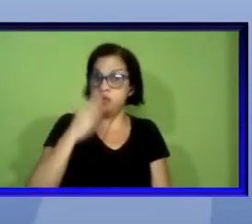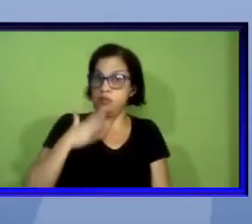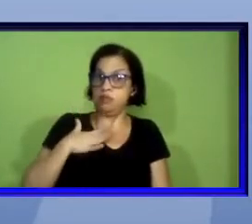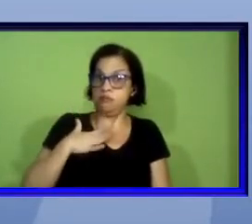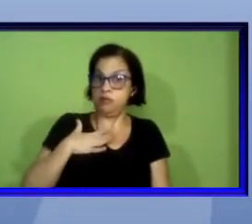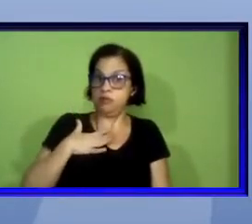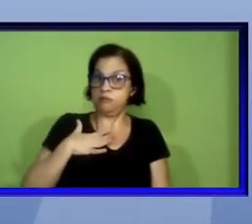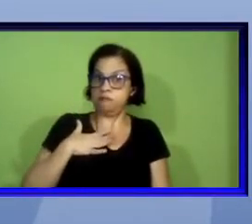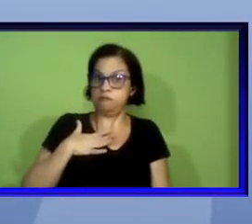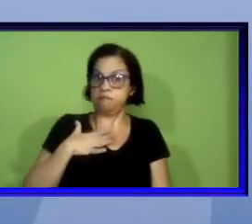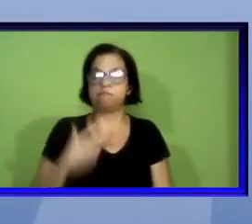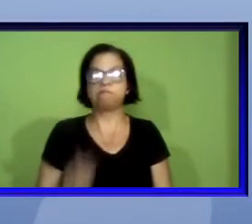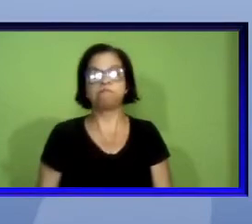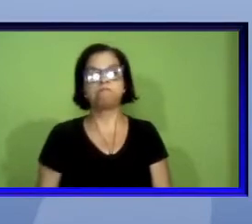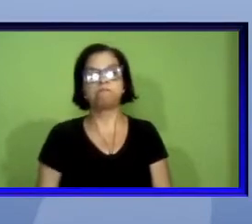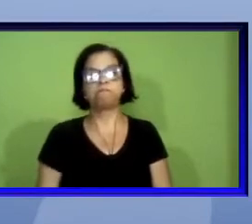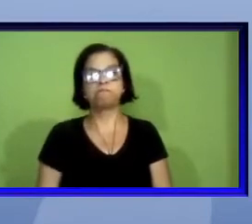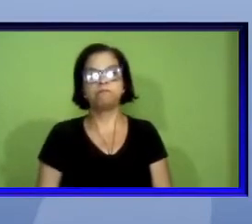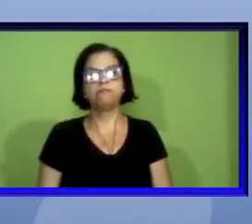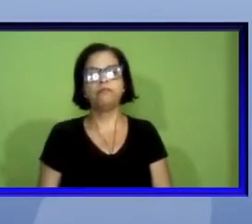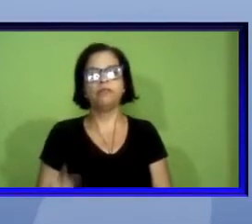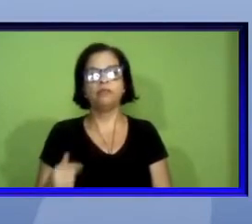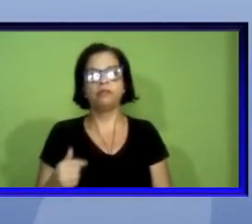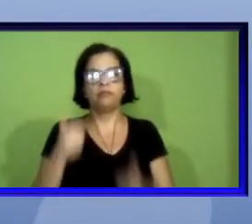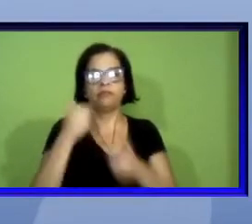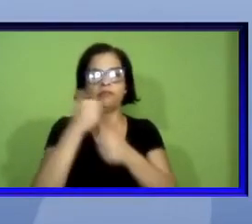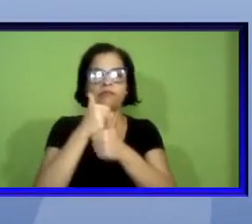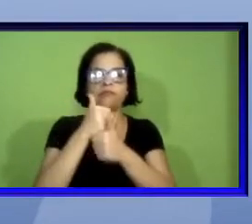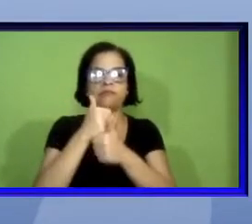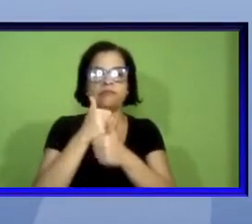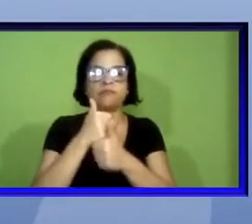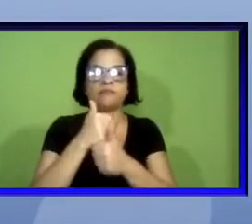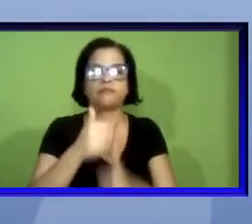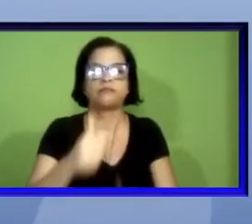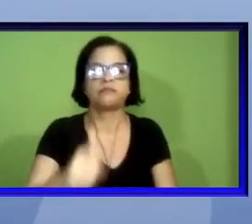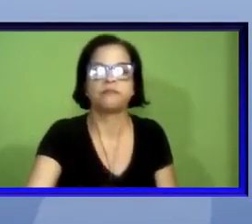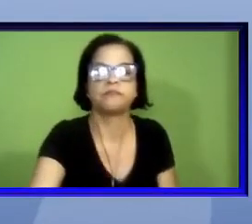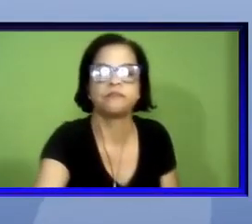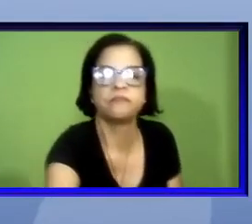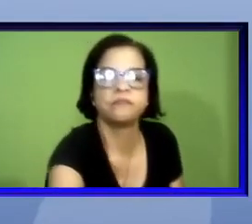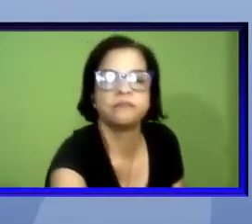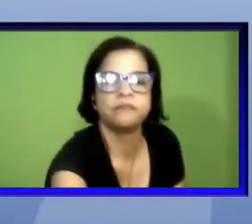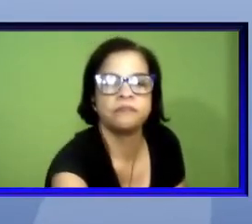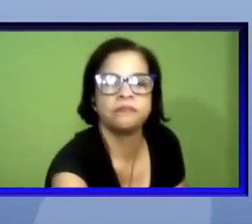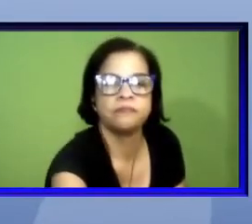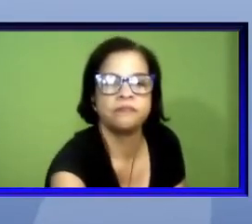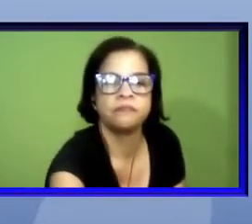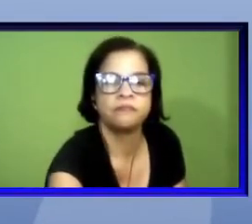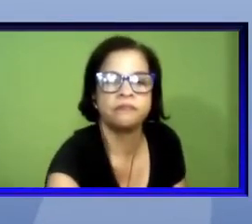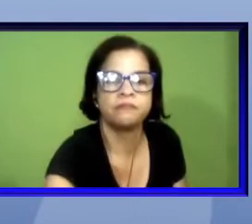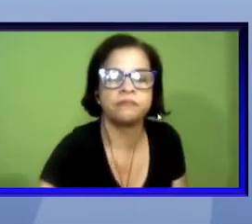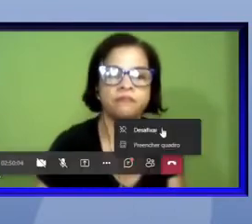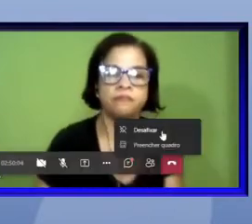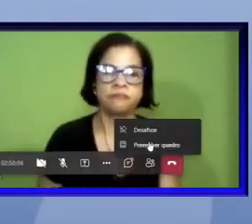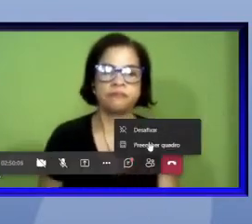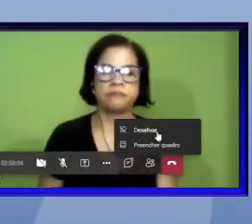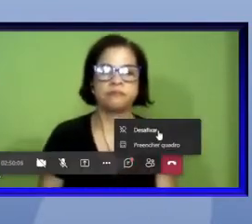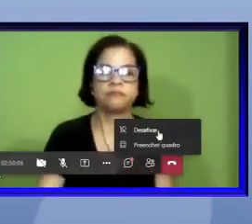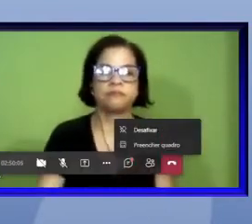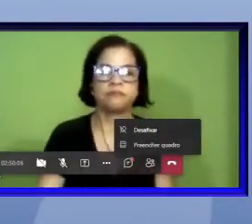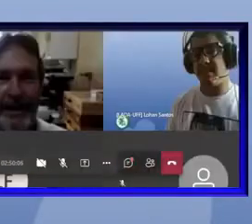já tive a oportunidade de repatriar espécimes